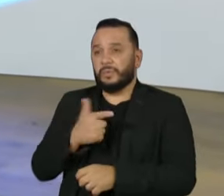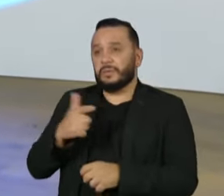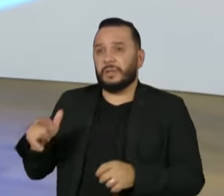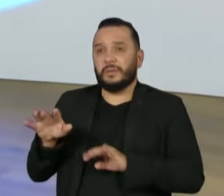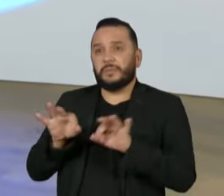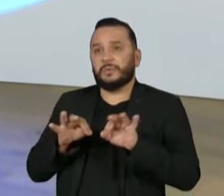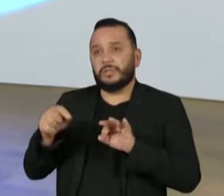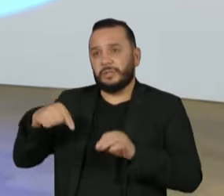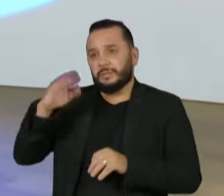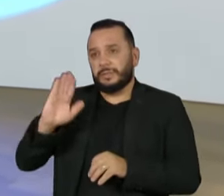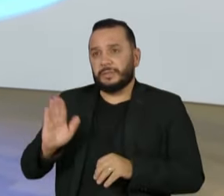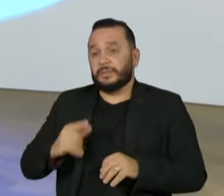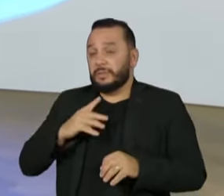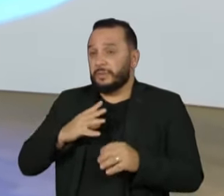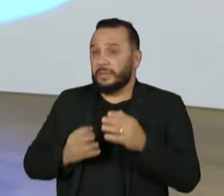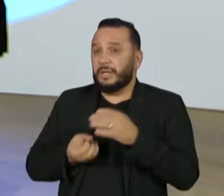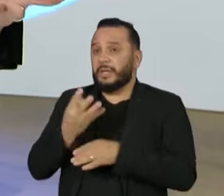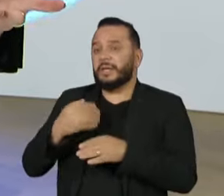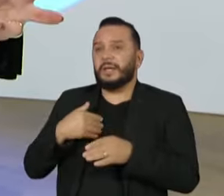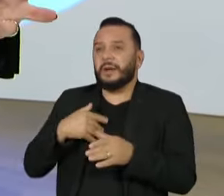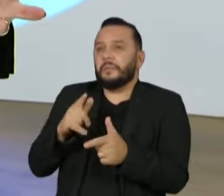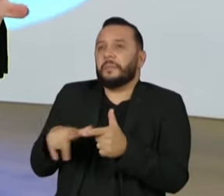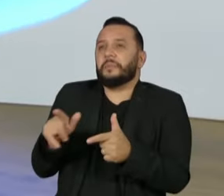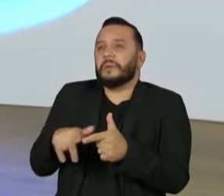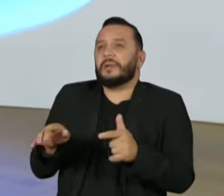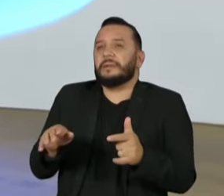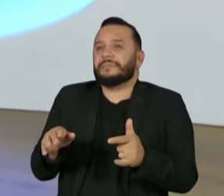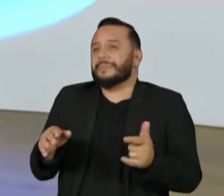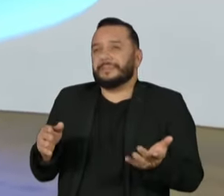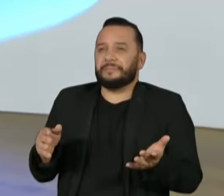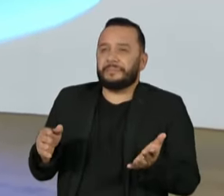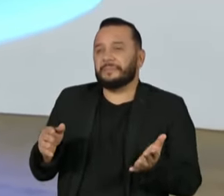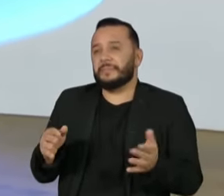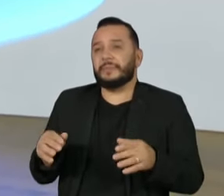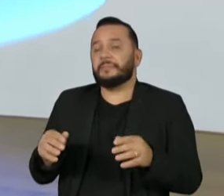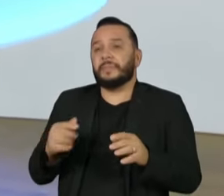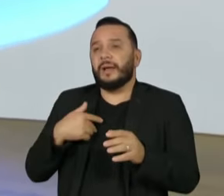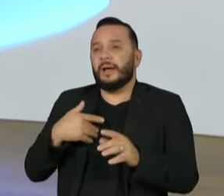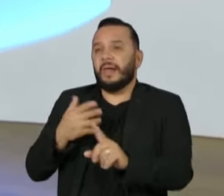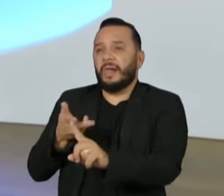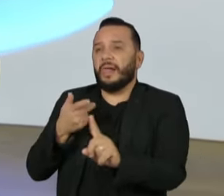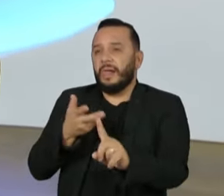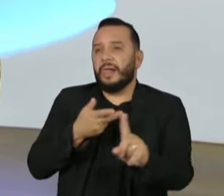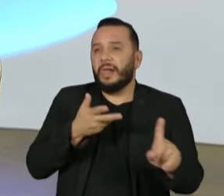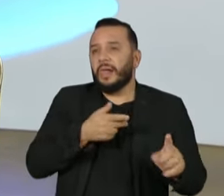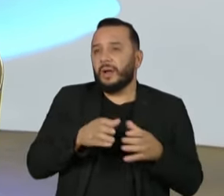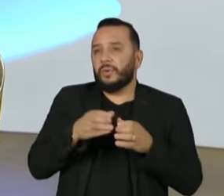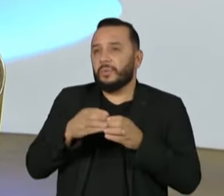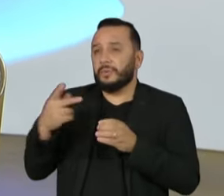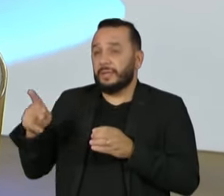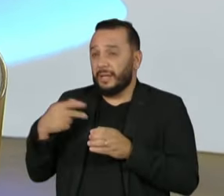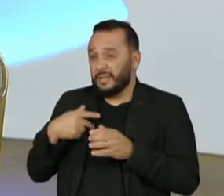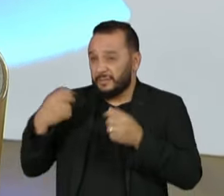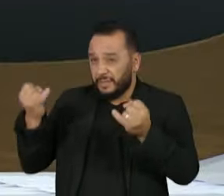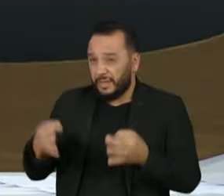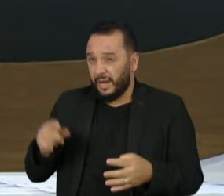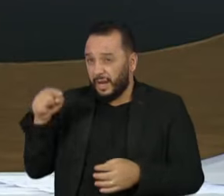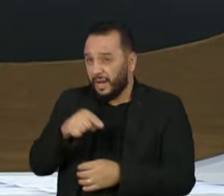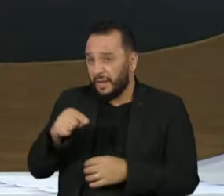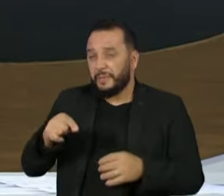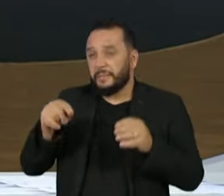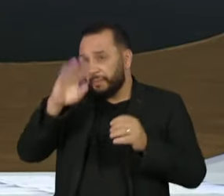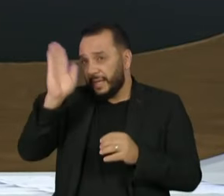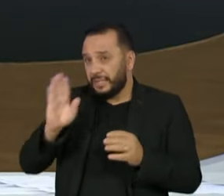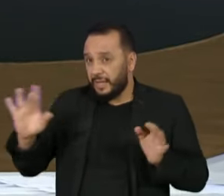artificiais, ele provoca para agradar nichos e para, a partir daí, nós ficarmos, ao invés de falar do Brasil real e apresentar